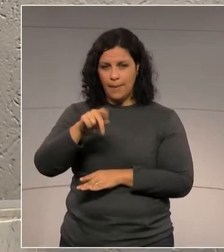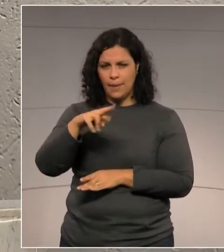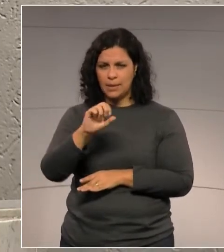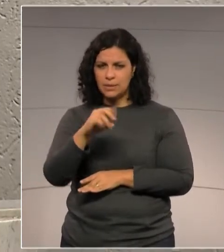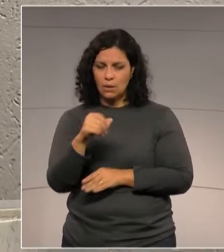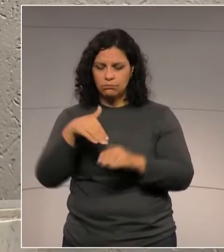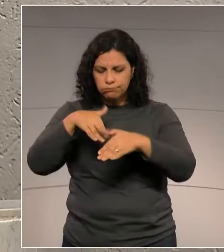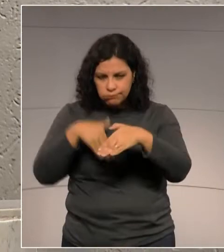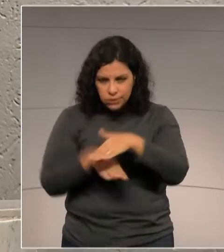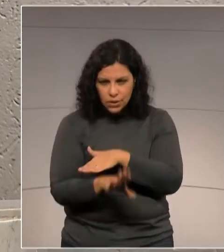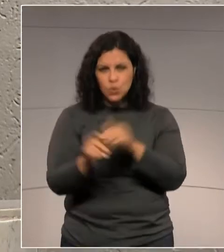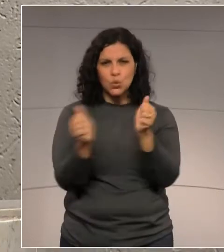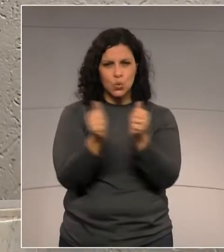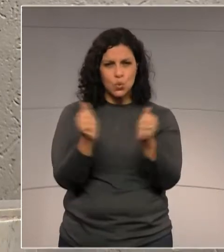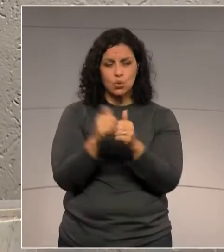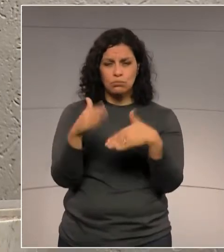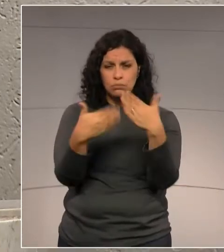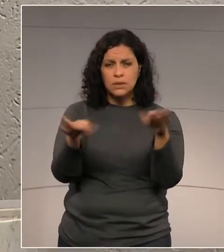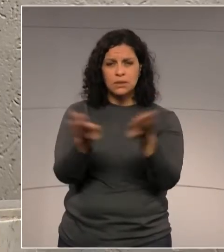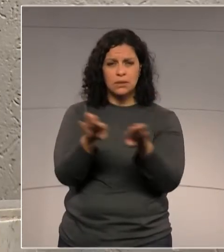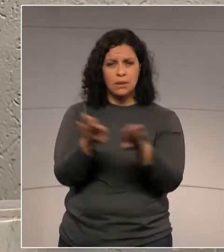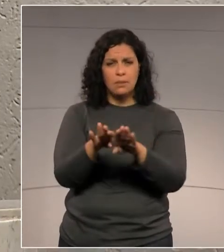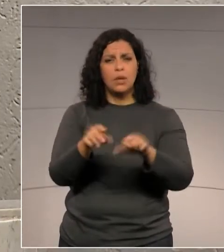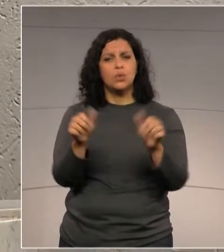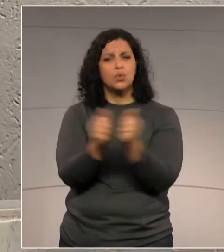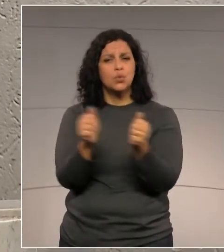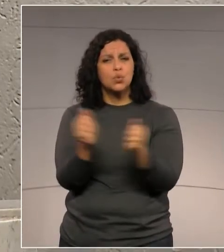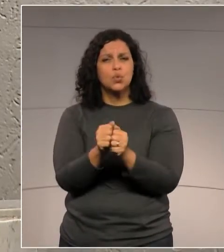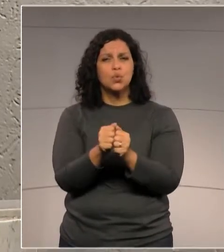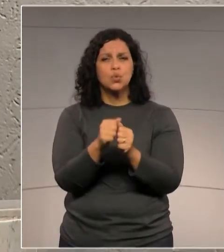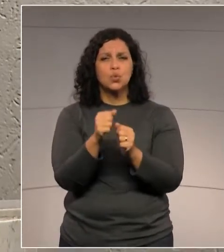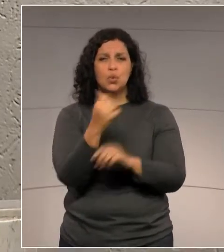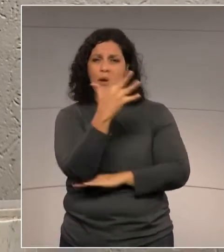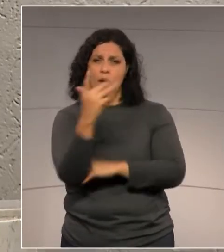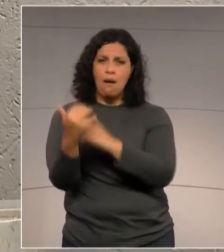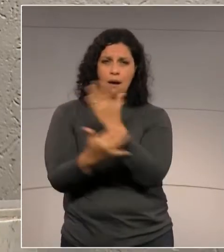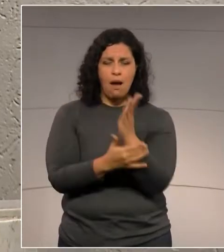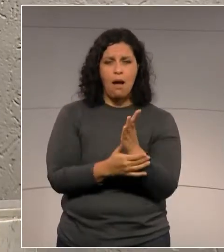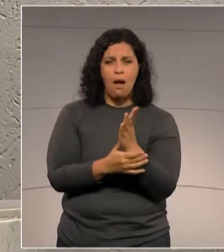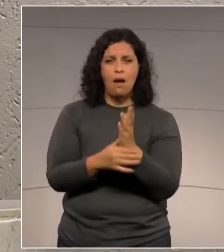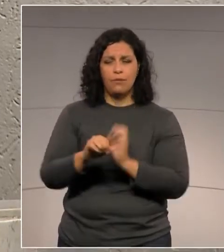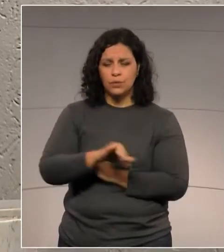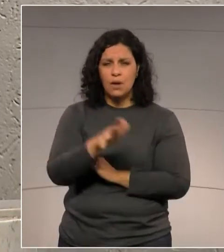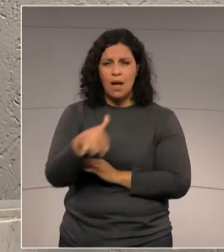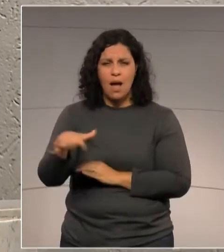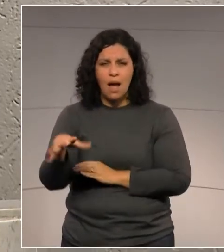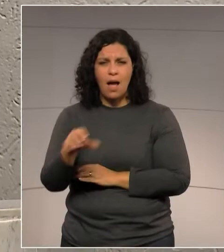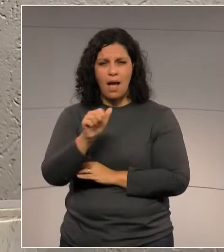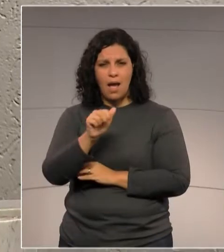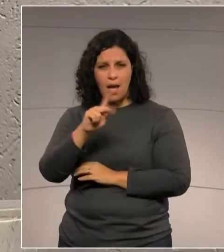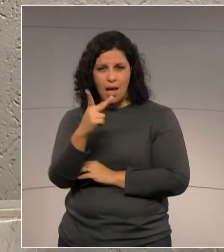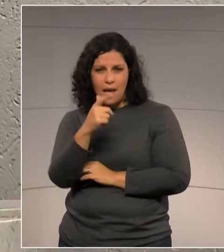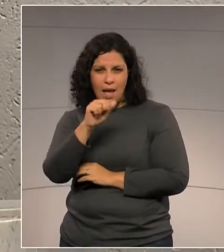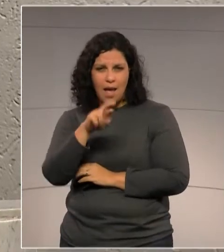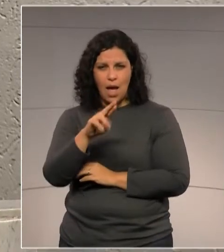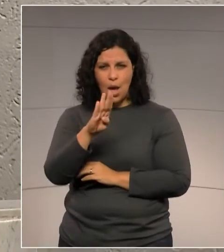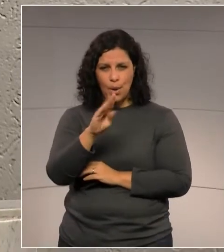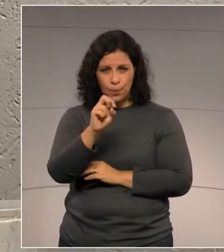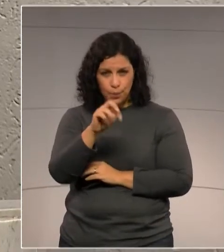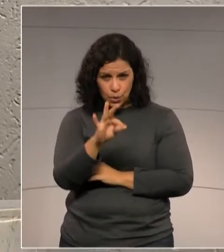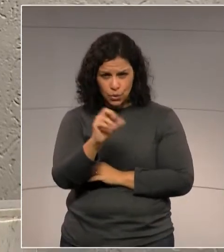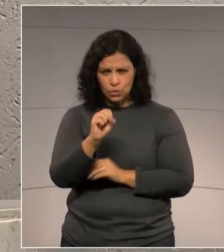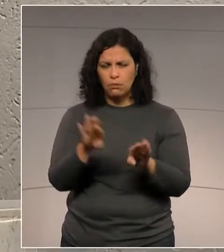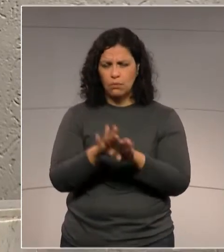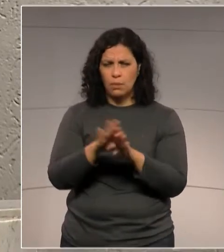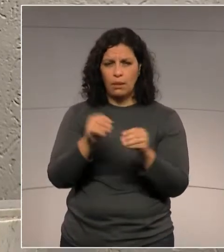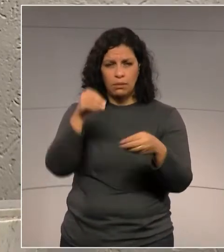sucessional, extrato herbáceo, arbustivo e arbóreo, esse